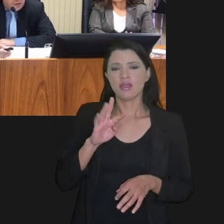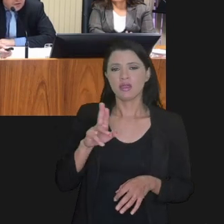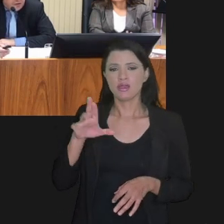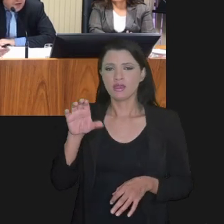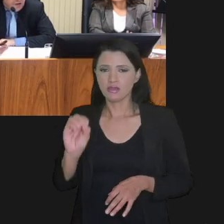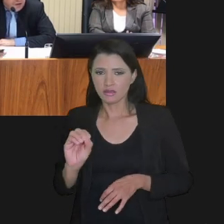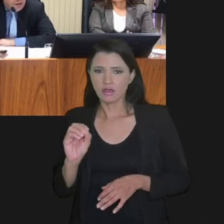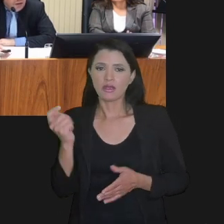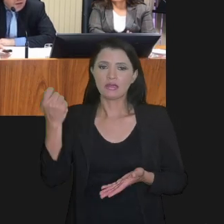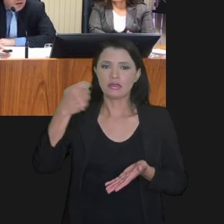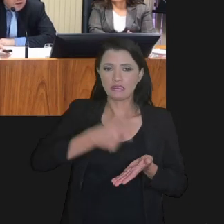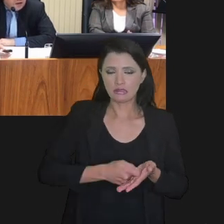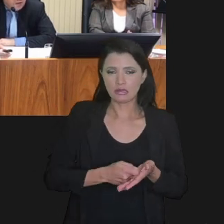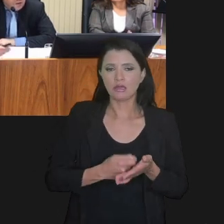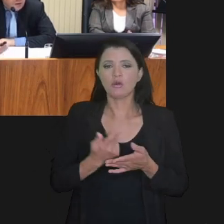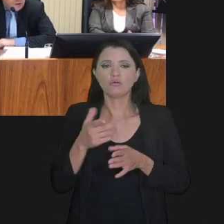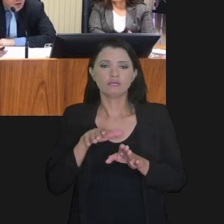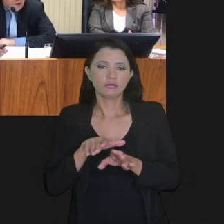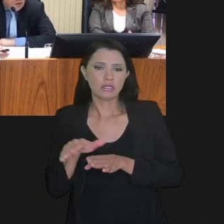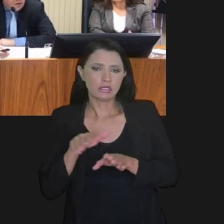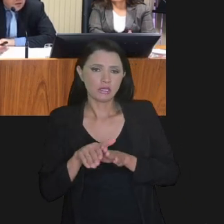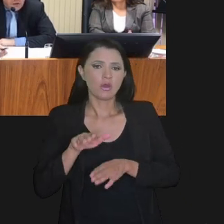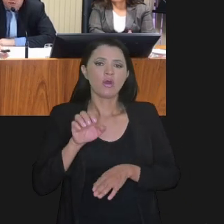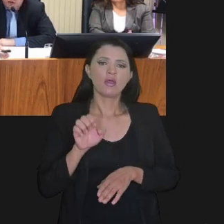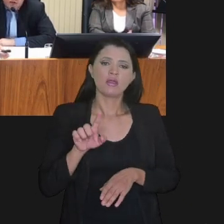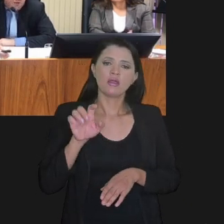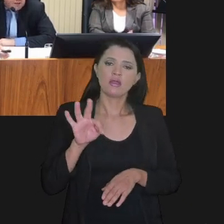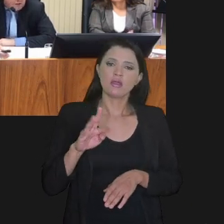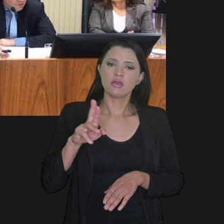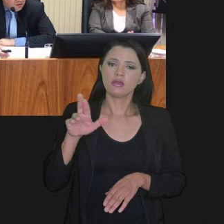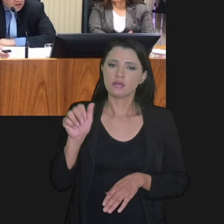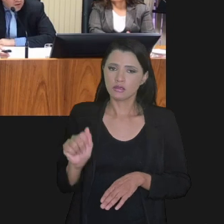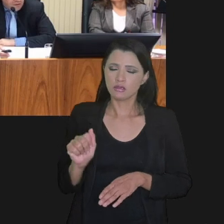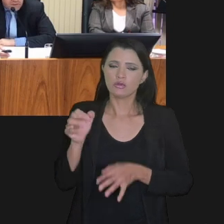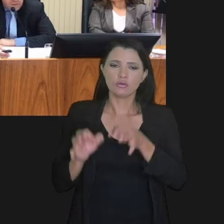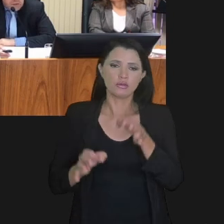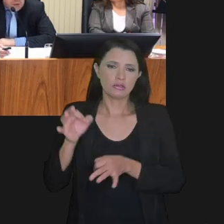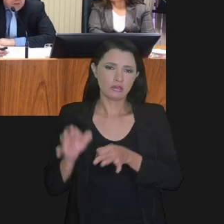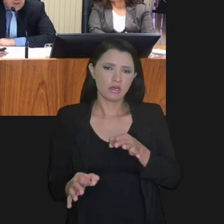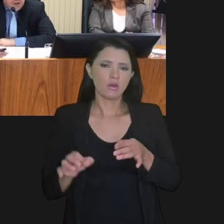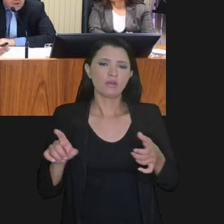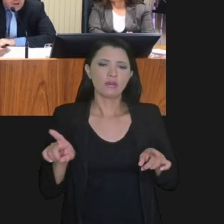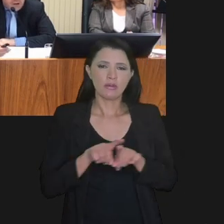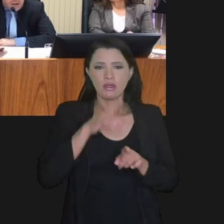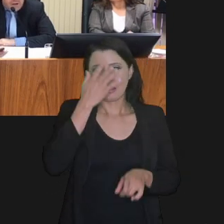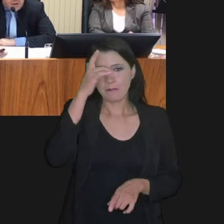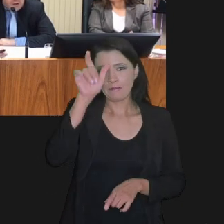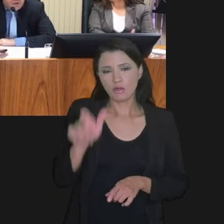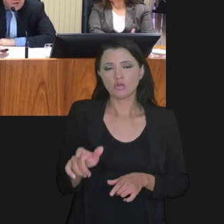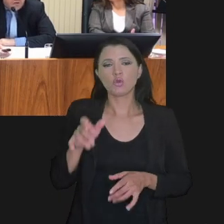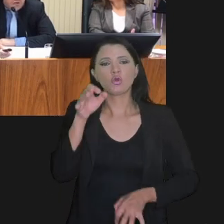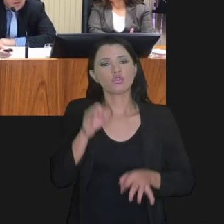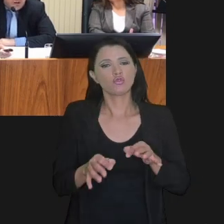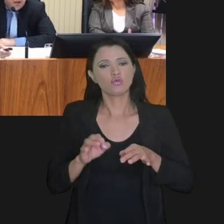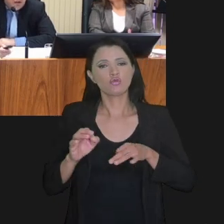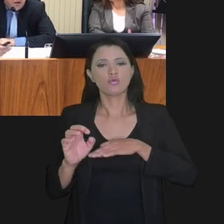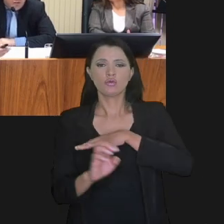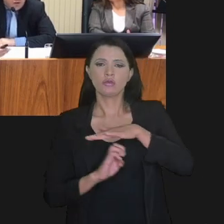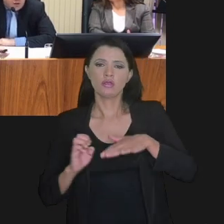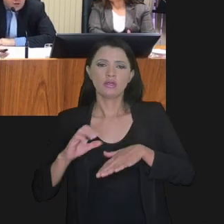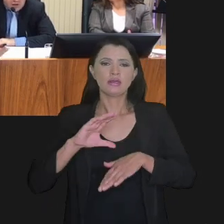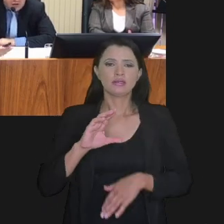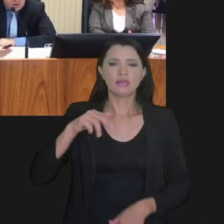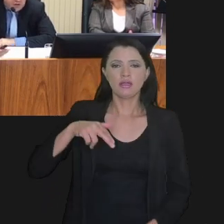judicial e extrajudicial, iliquidação judicial, intervenção e iliquidação extrajudicial, titularidade dos devedores da pessoa jurídica